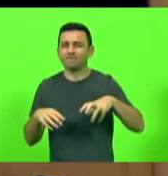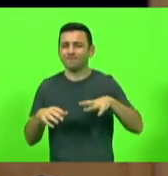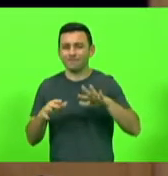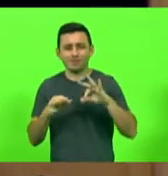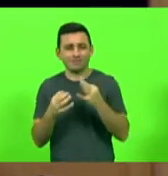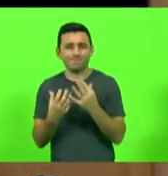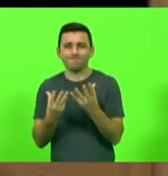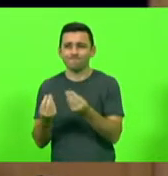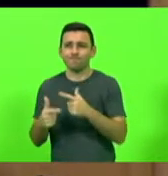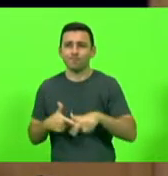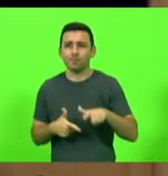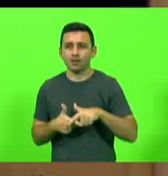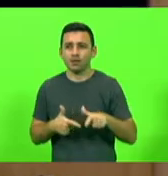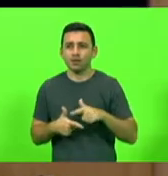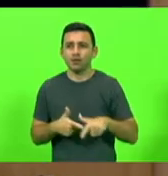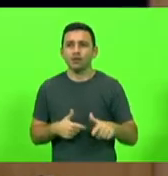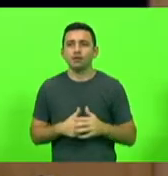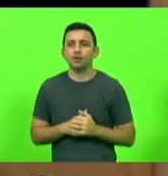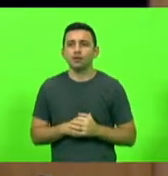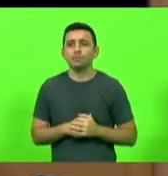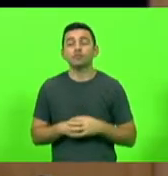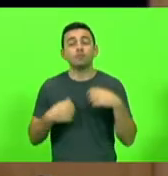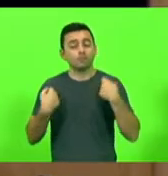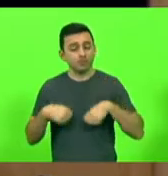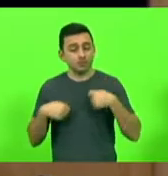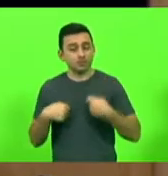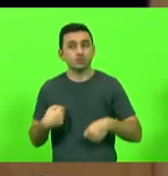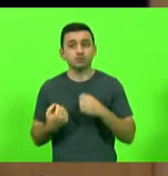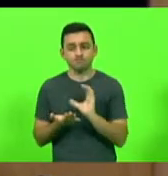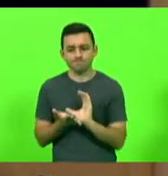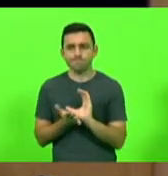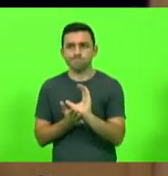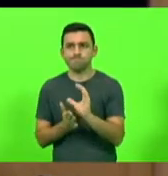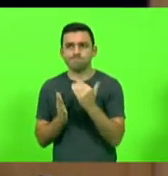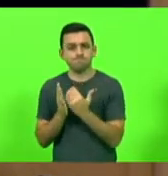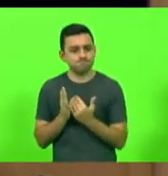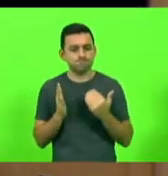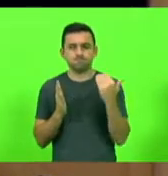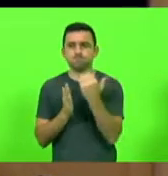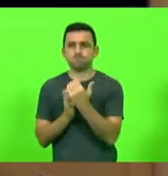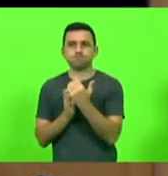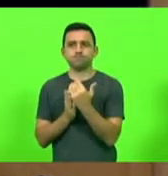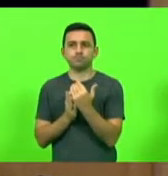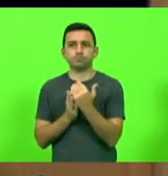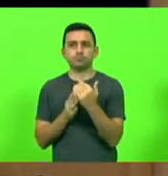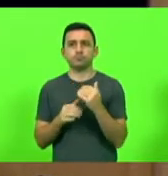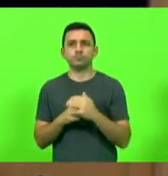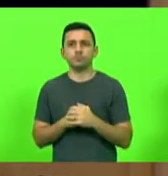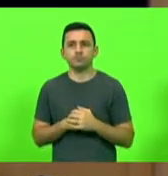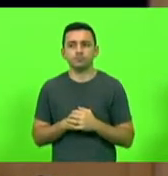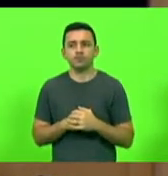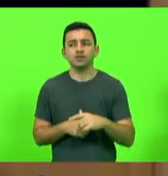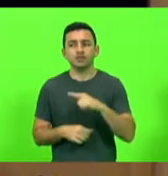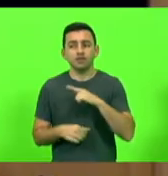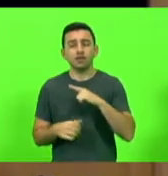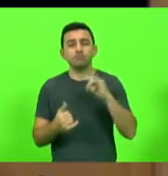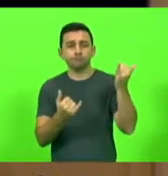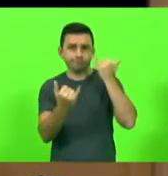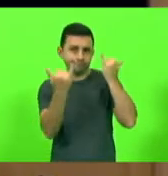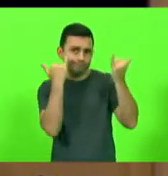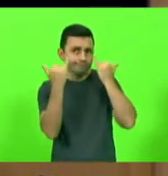fundamental que haja um aporte maior. Há, inclusive, informações